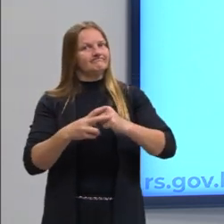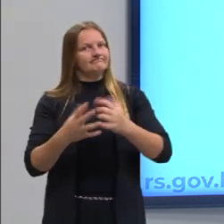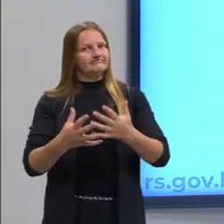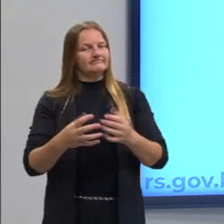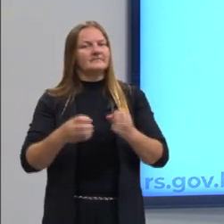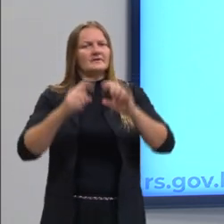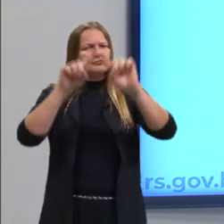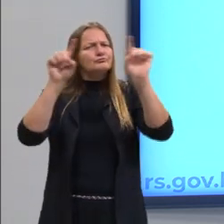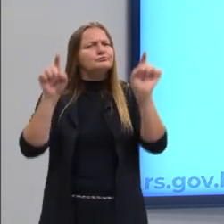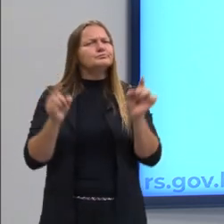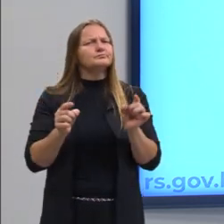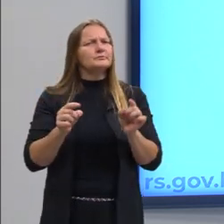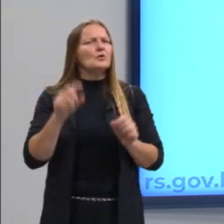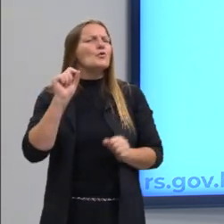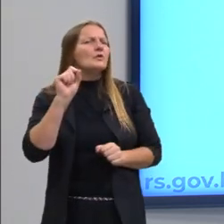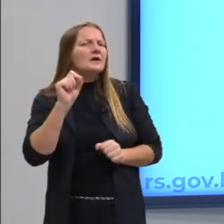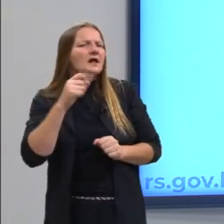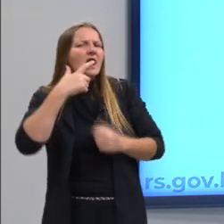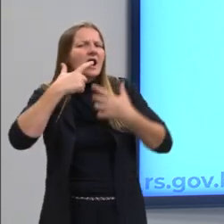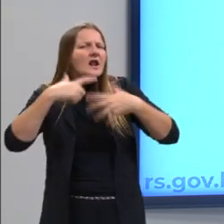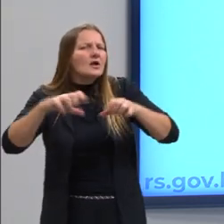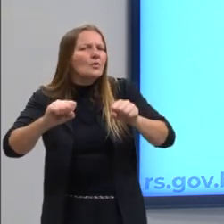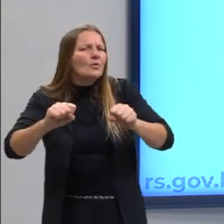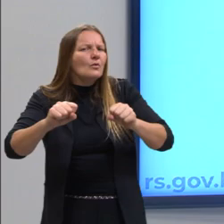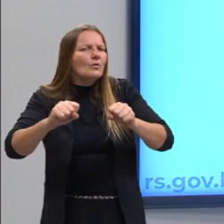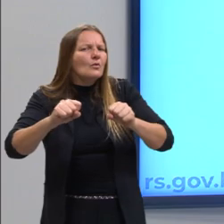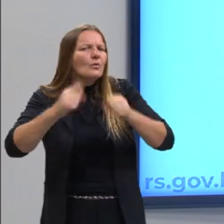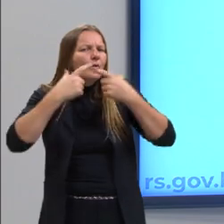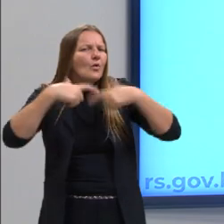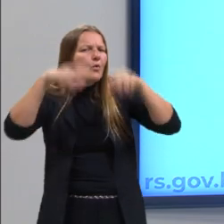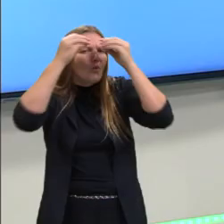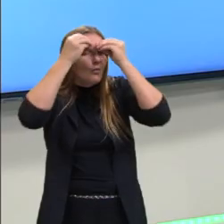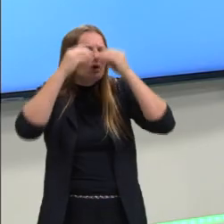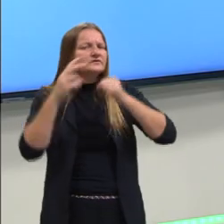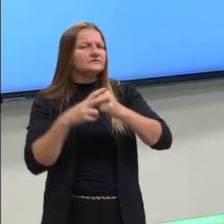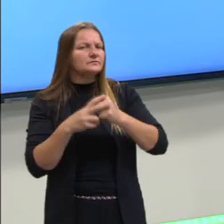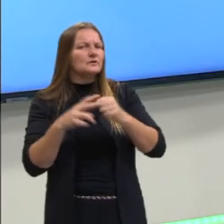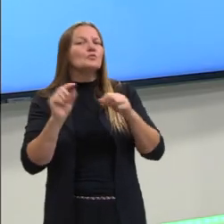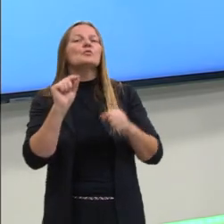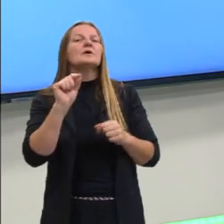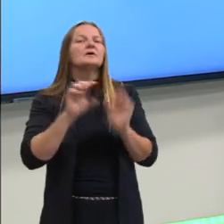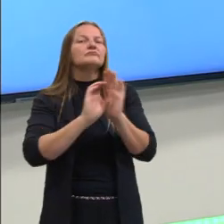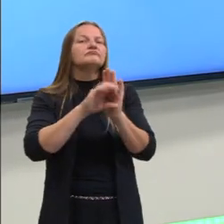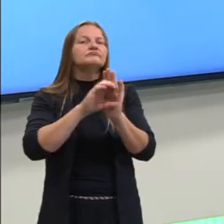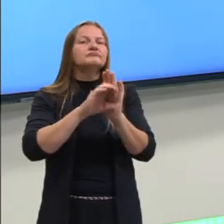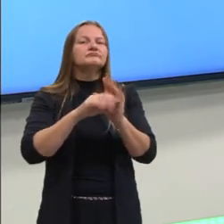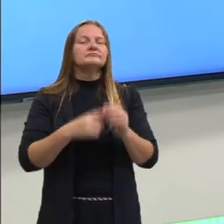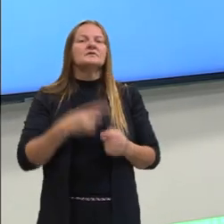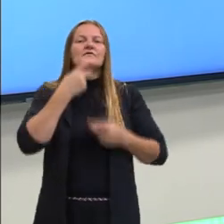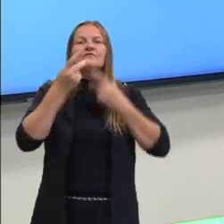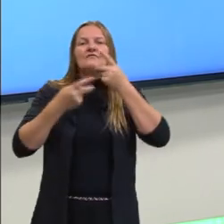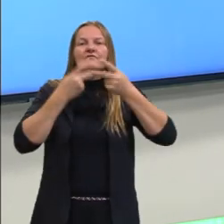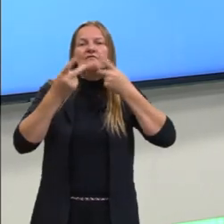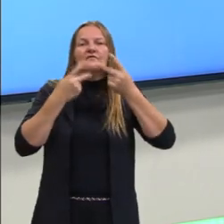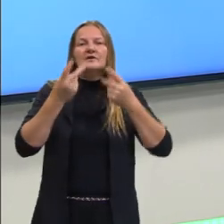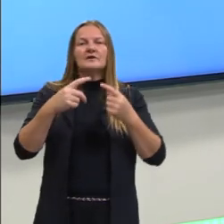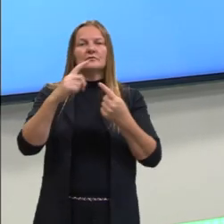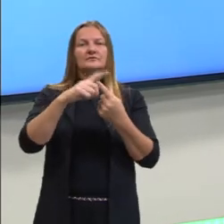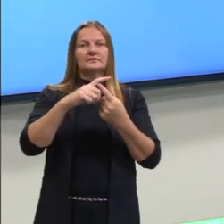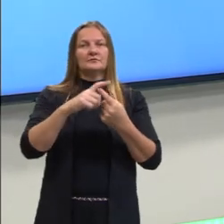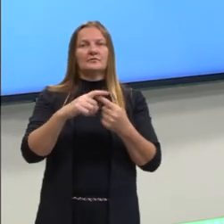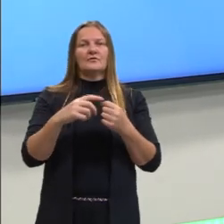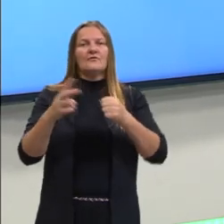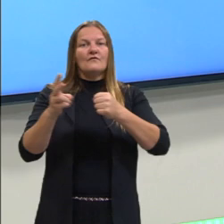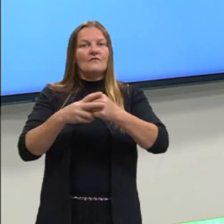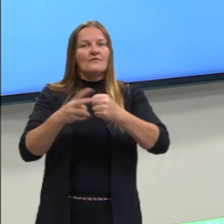só para lembrar o que é a linguagem verbal e o que é a linguagem não verbal. Quando falamos do termo verbal,